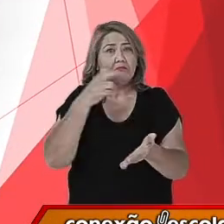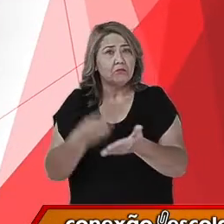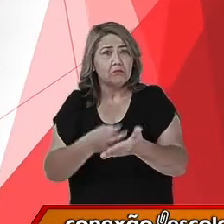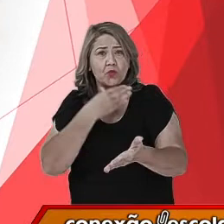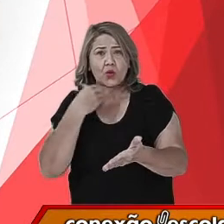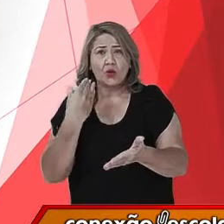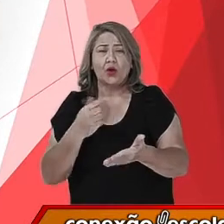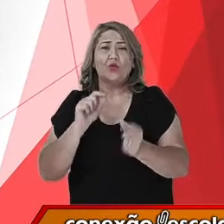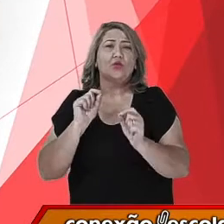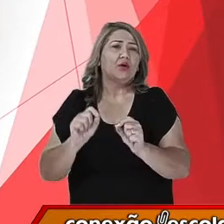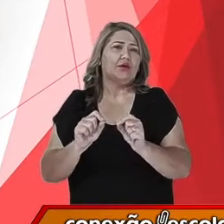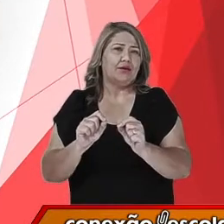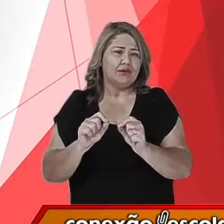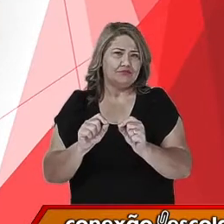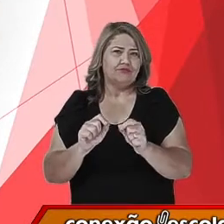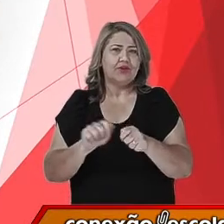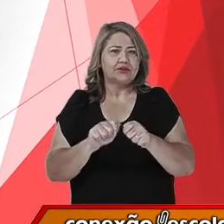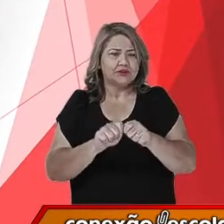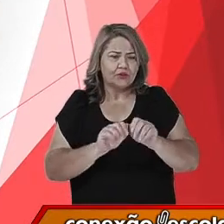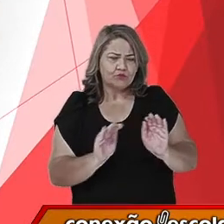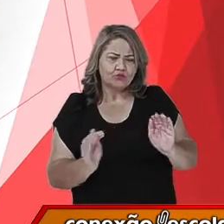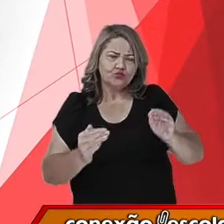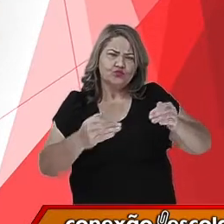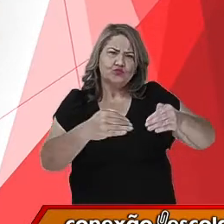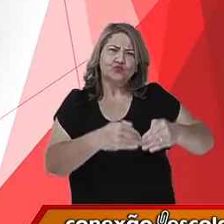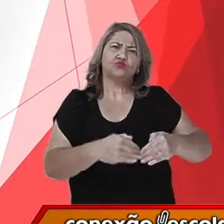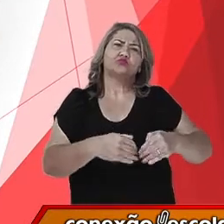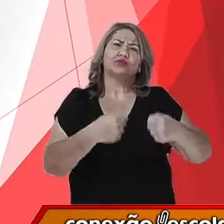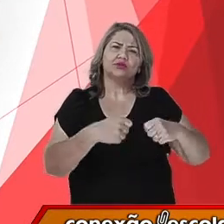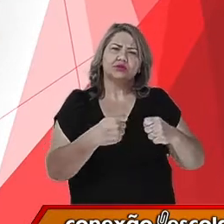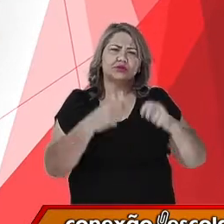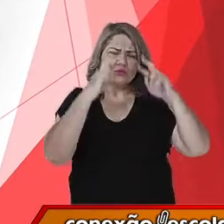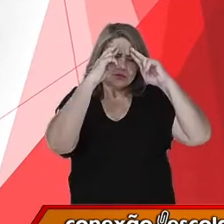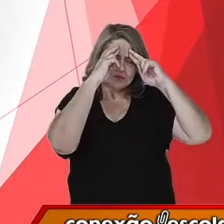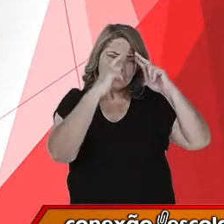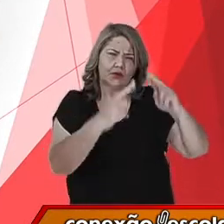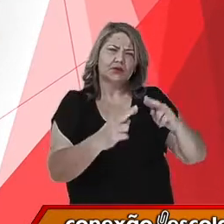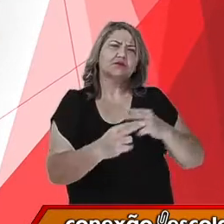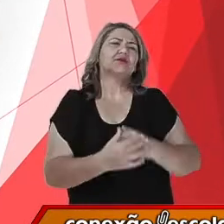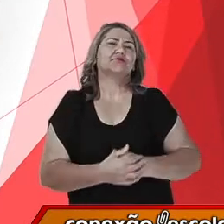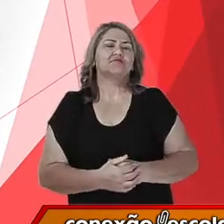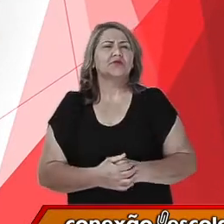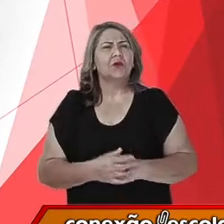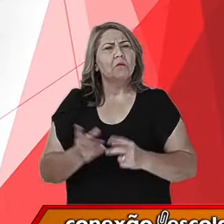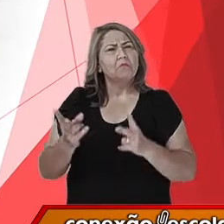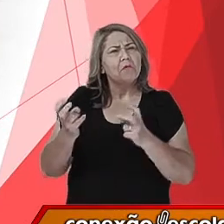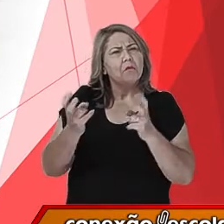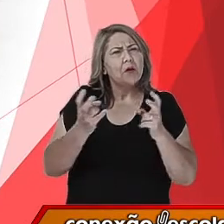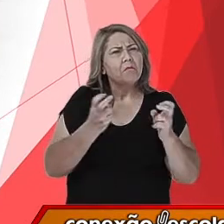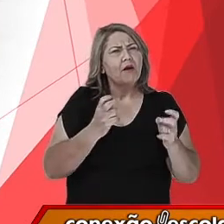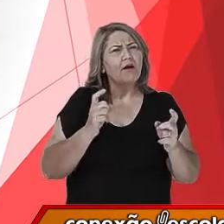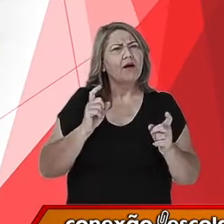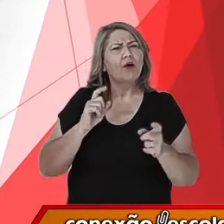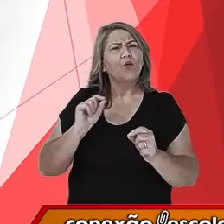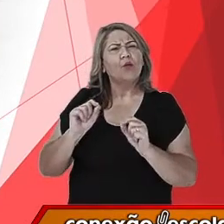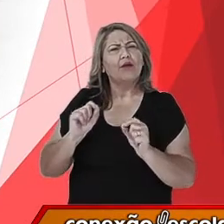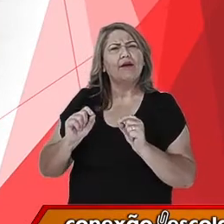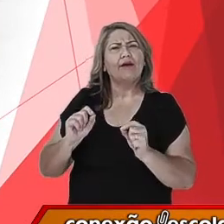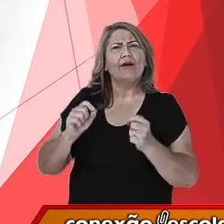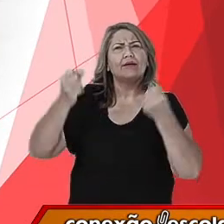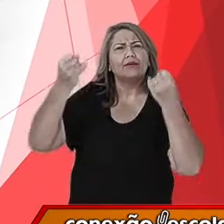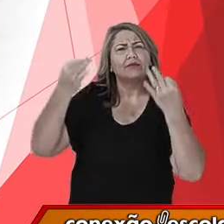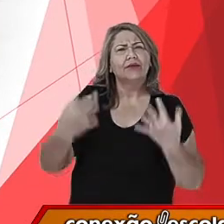necessidade de se fazer a sepultura. E é importante nós percebermos isso e conseguirmos discutir e